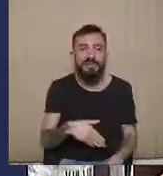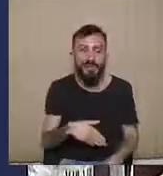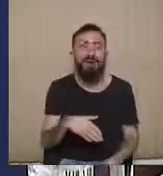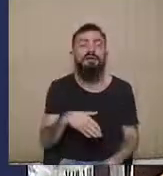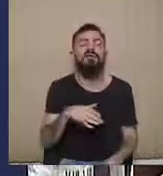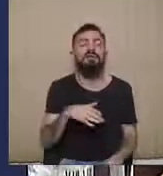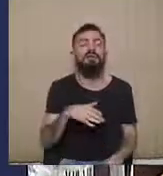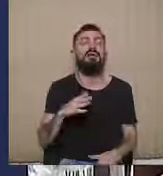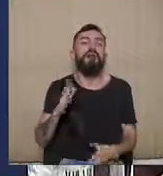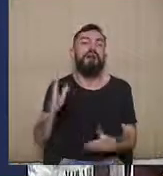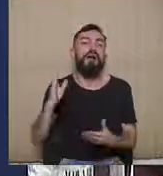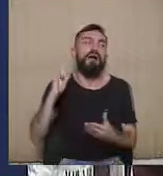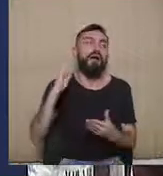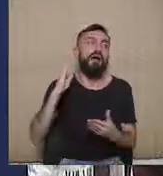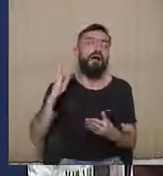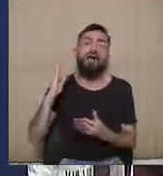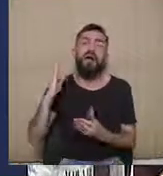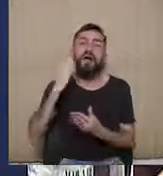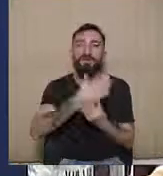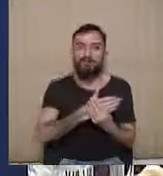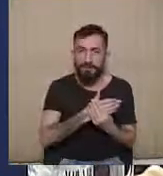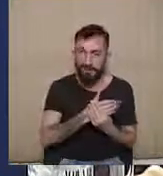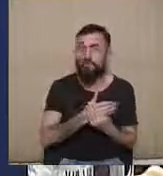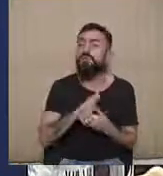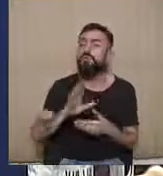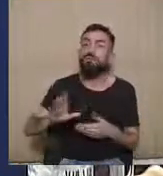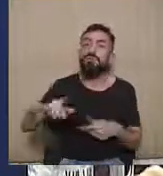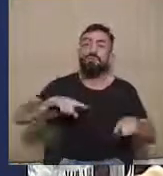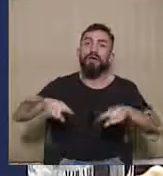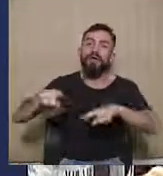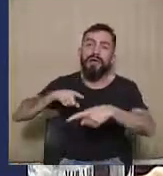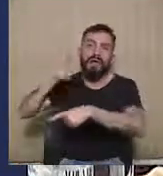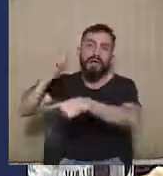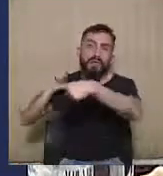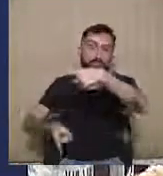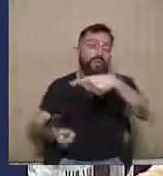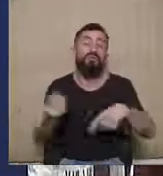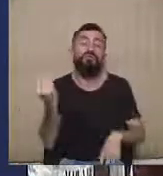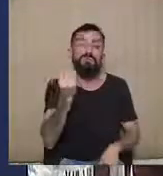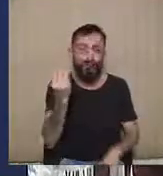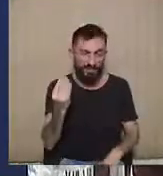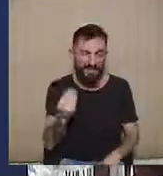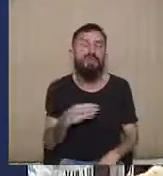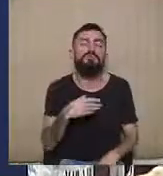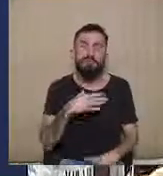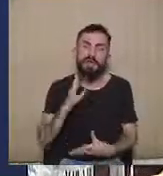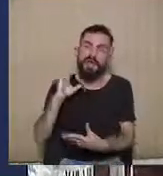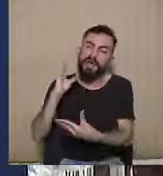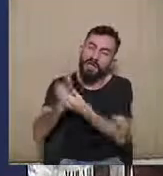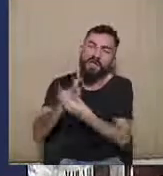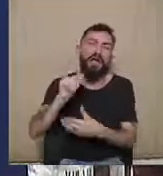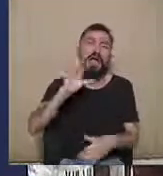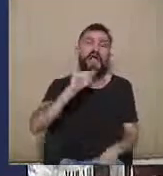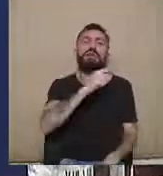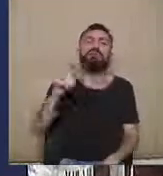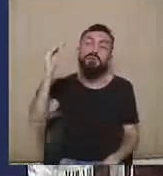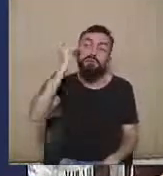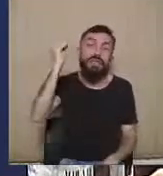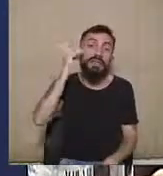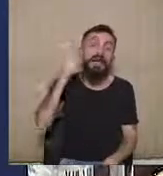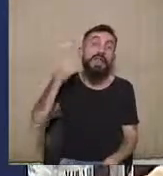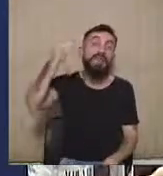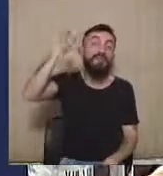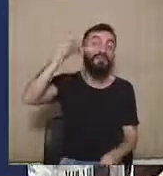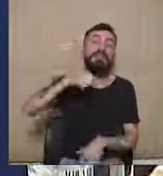mandato eletivo, que, de todas essas ações que são tendentes a fazer o controle do abuso das eleições,